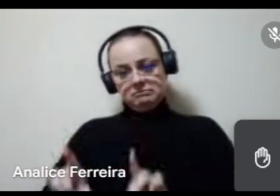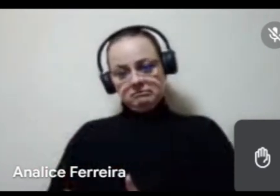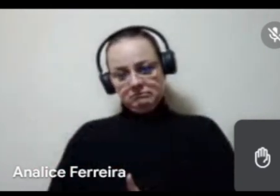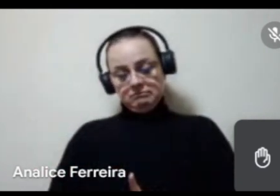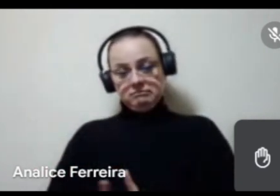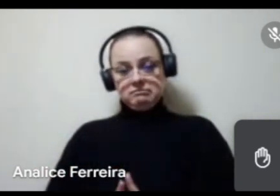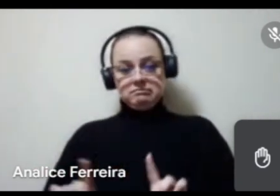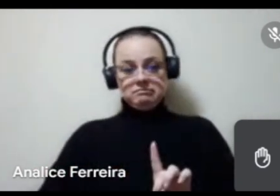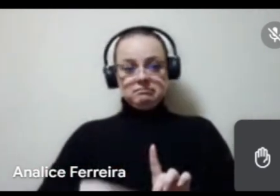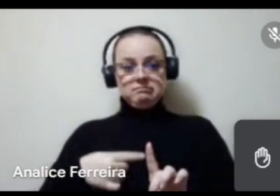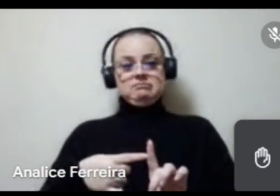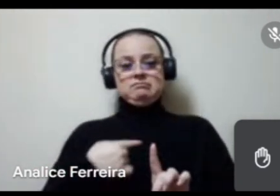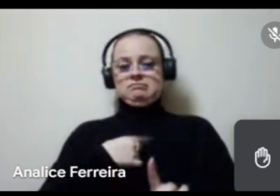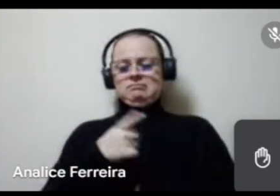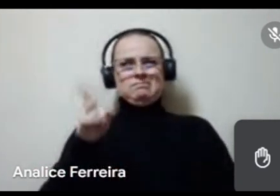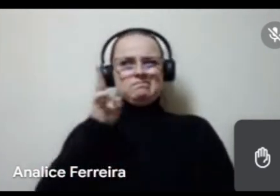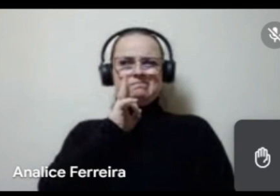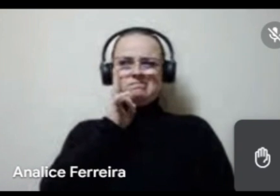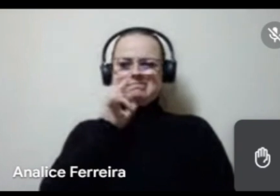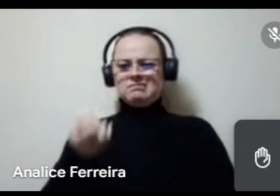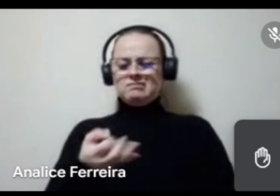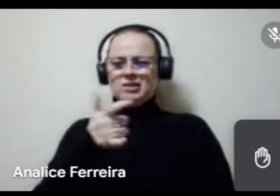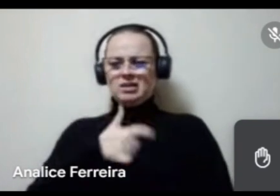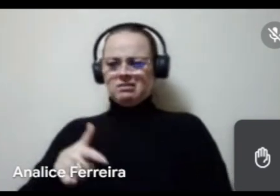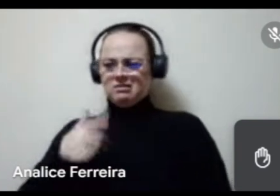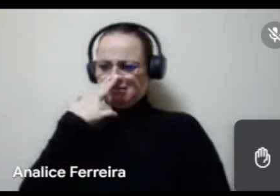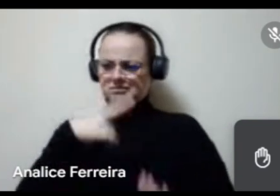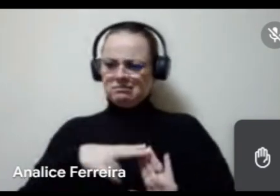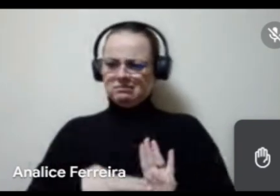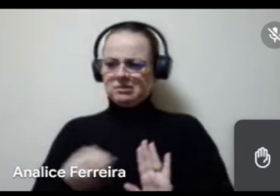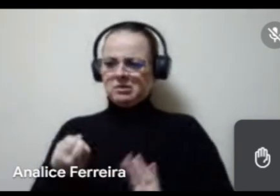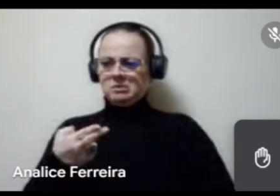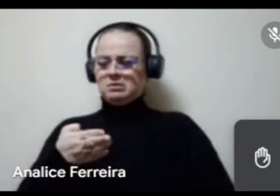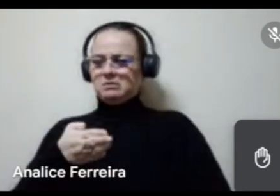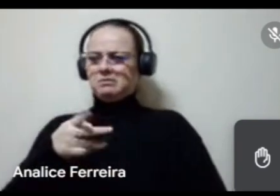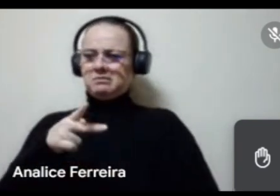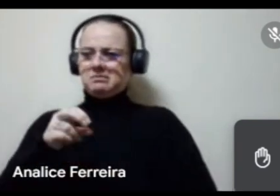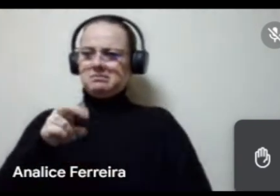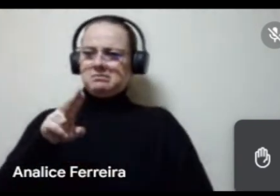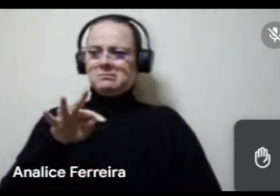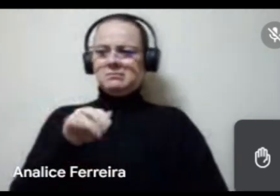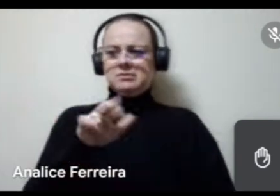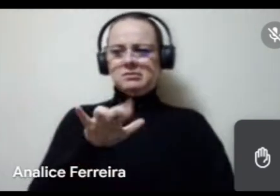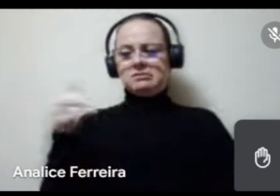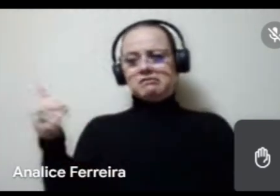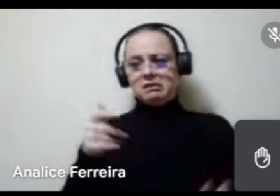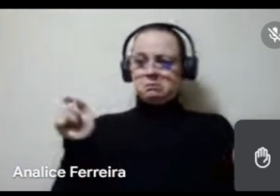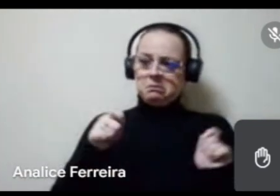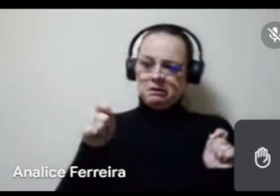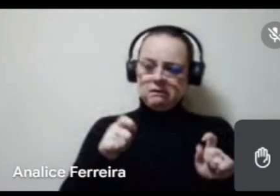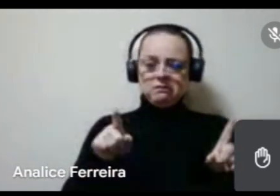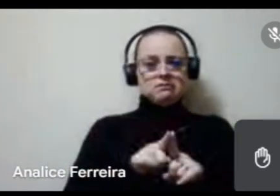mas, e aí eu não vou lembrar qual é, se é uma instituição normativa ou se é uma portaria, tudo bem, também traz a possibilidade de